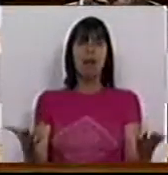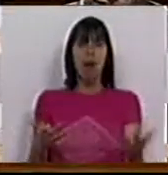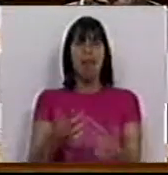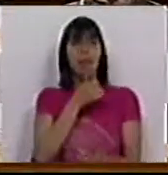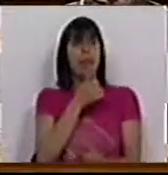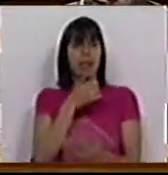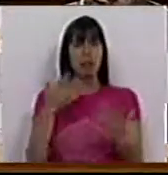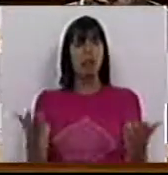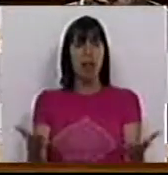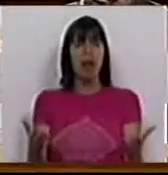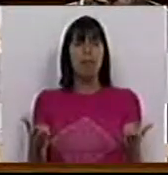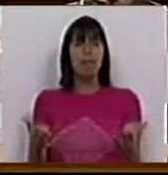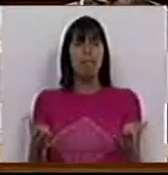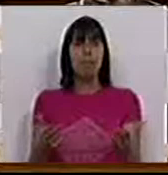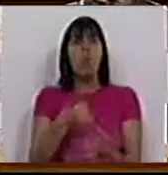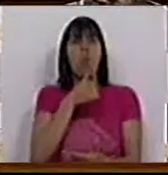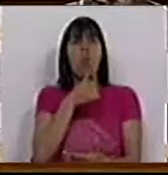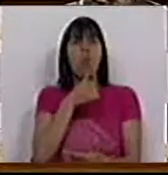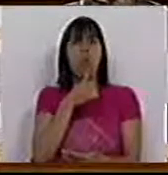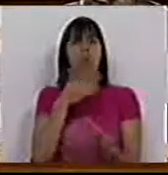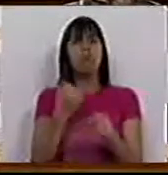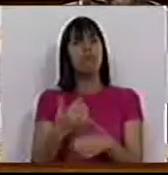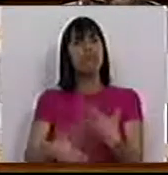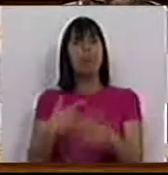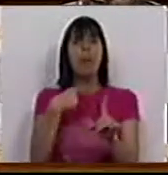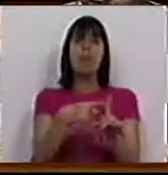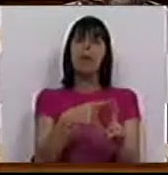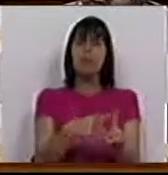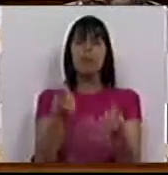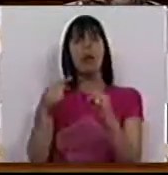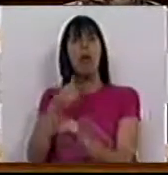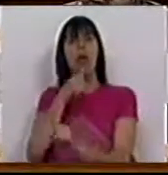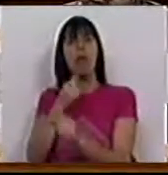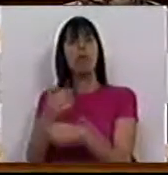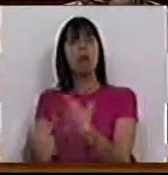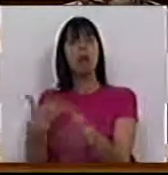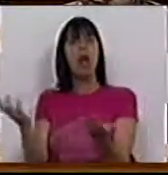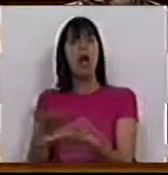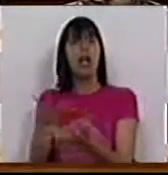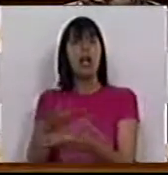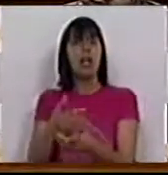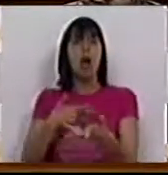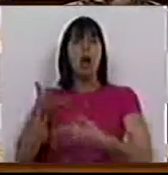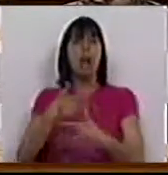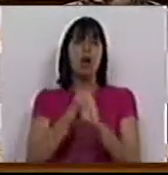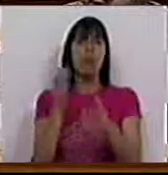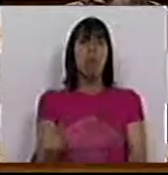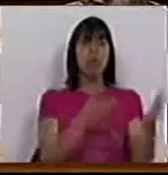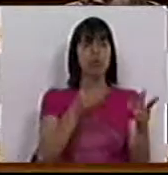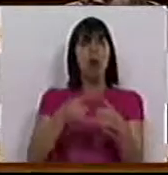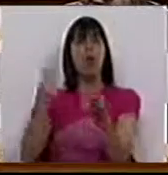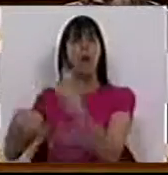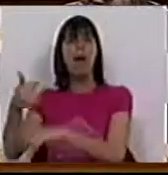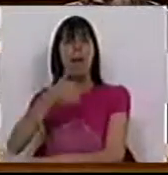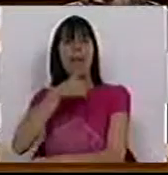como é que funciona o benefício, como é que funciona a relação entre a produção e